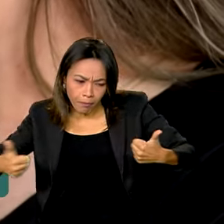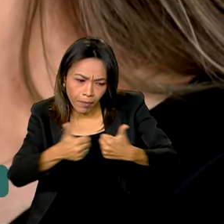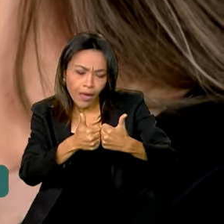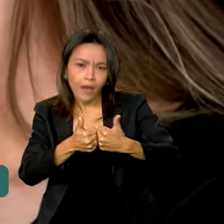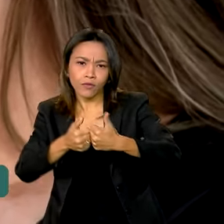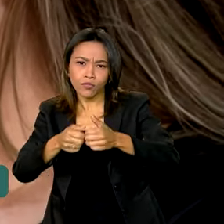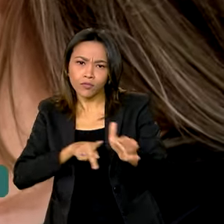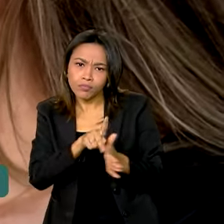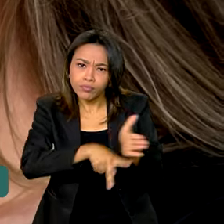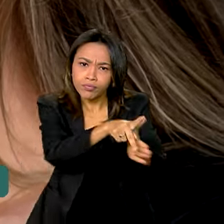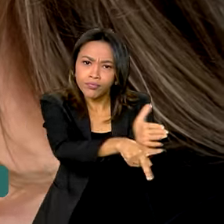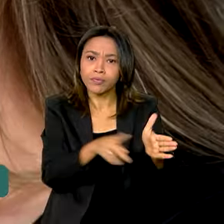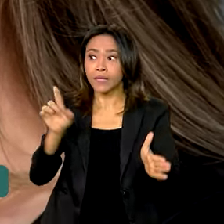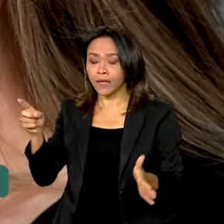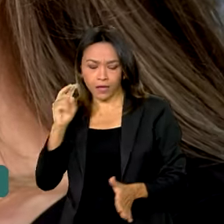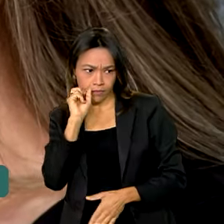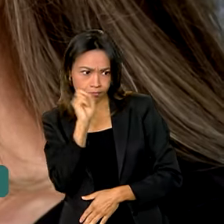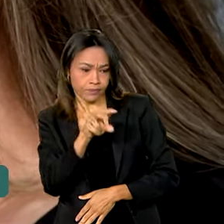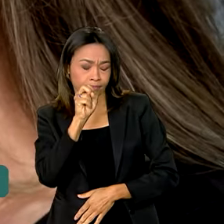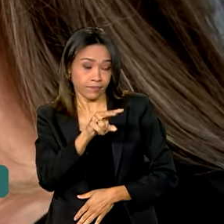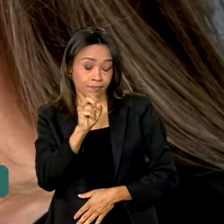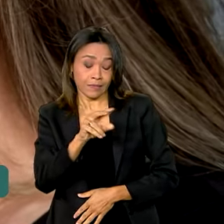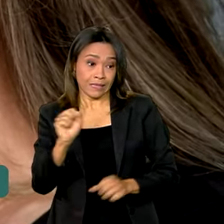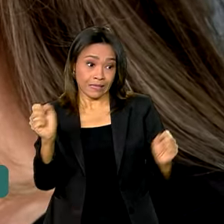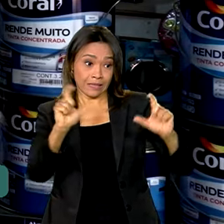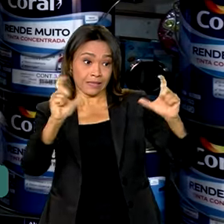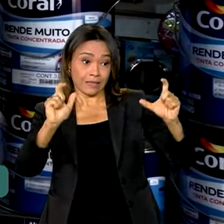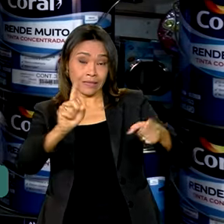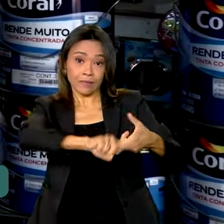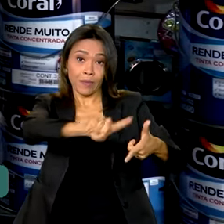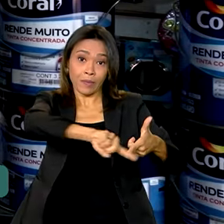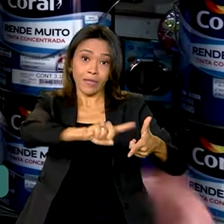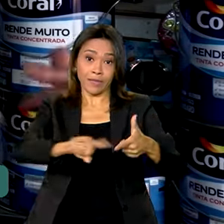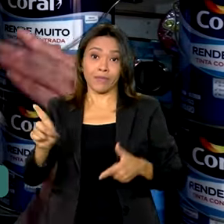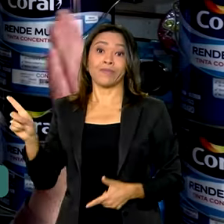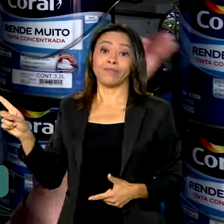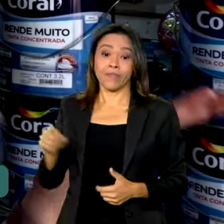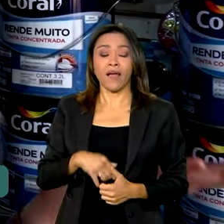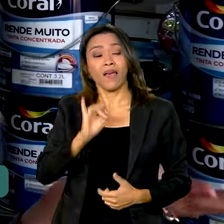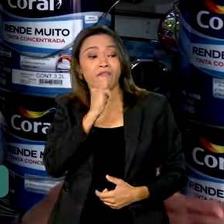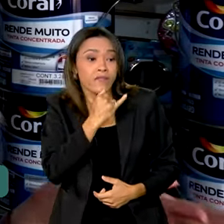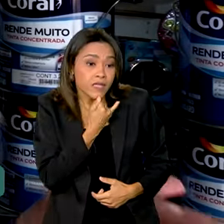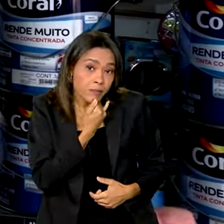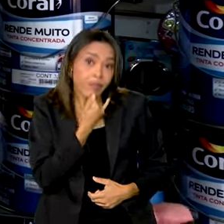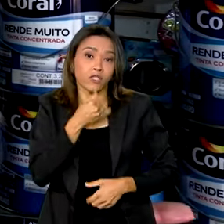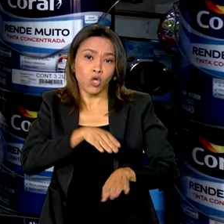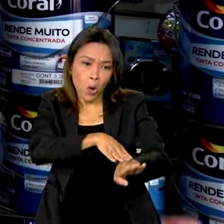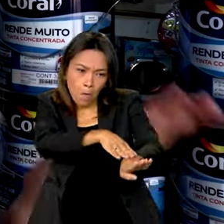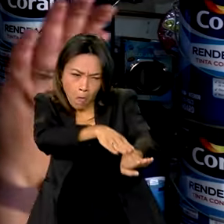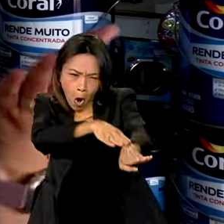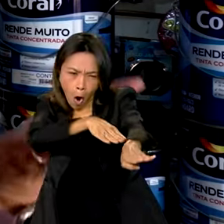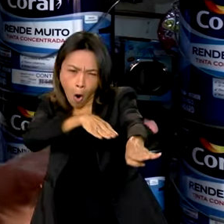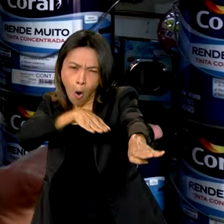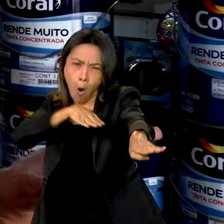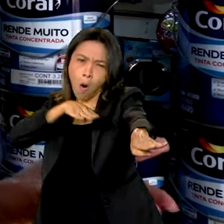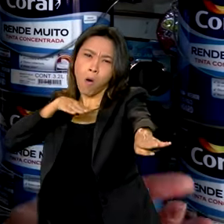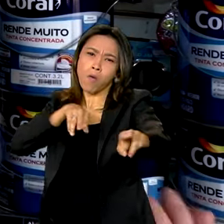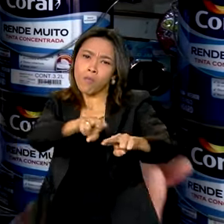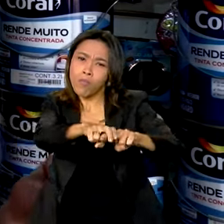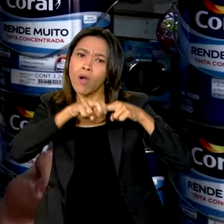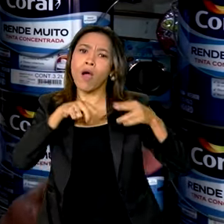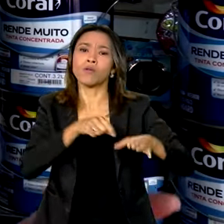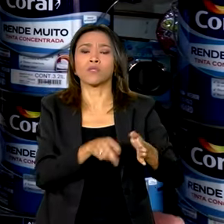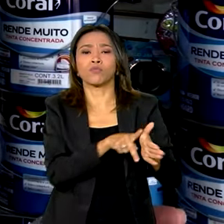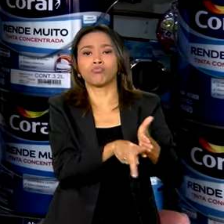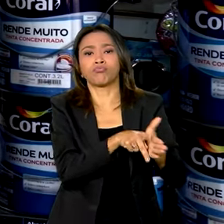permitiu que Flávia presenciasse vários problemas. Infelizmente, o trânsito ficava muito parado, em razão do trem,